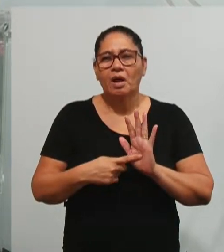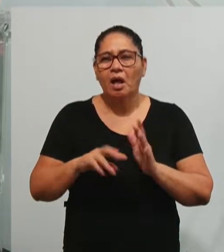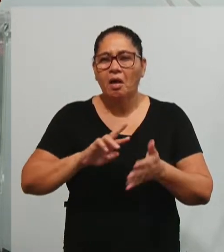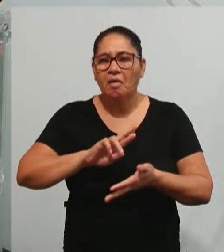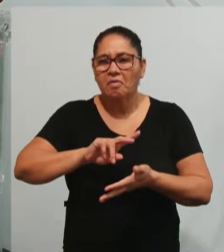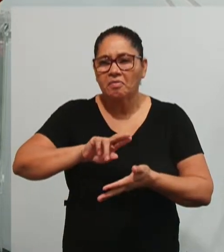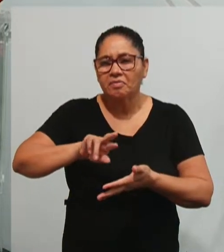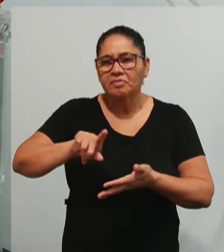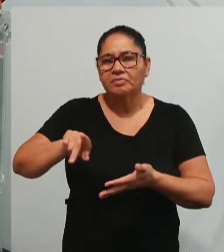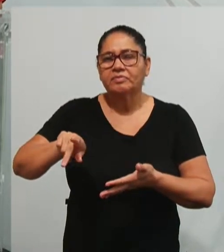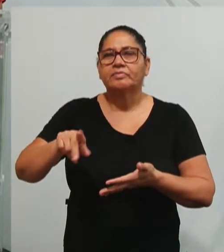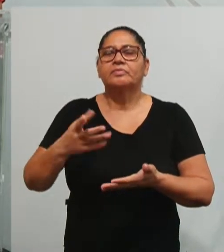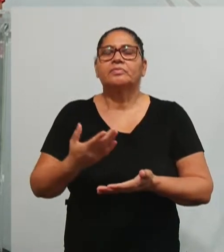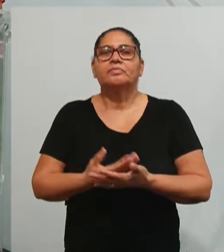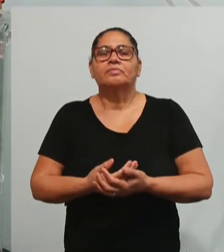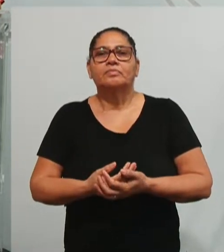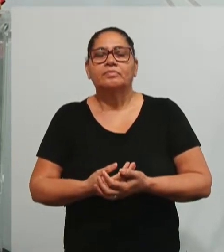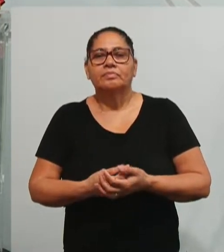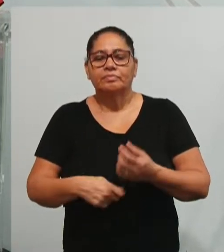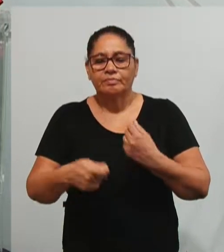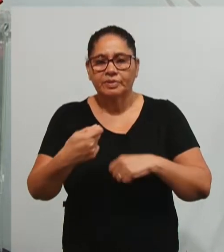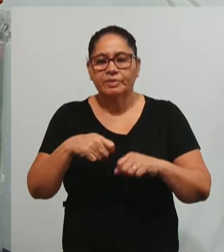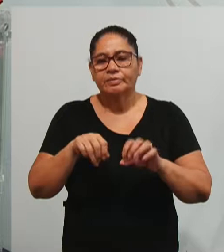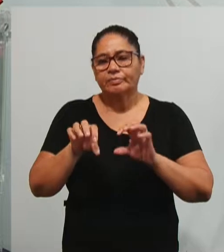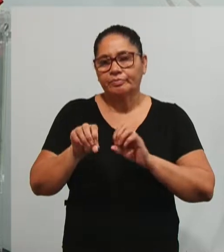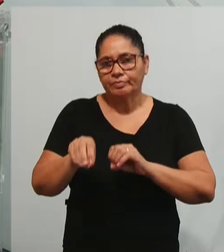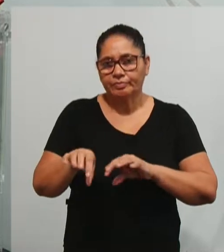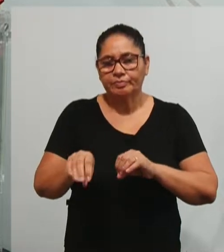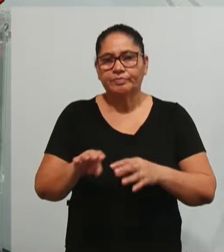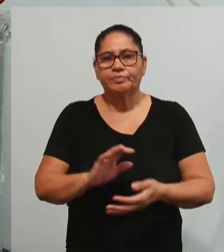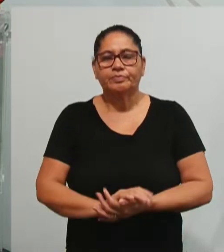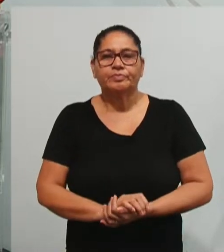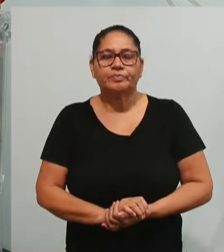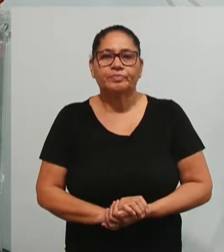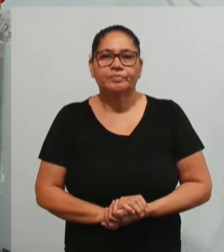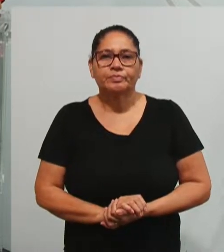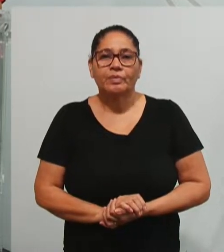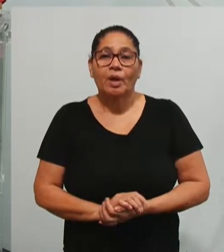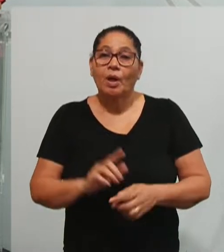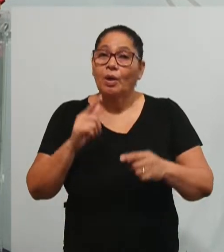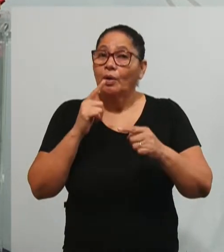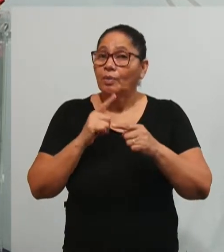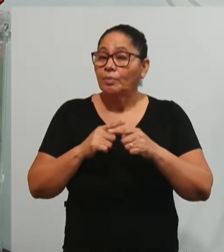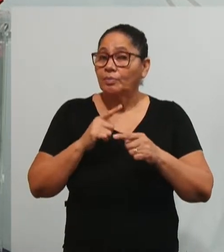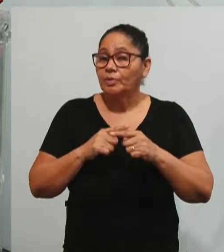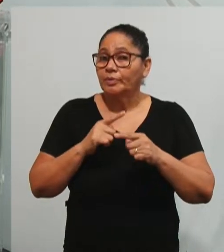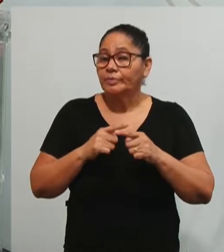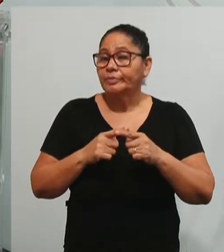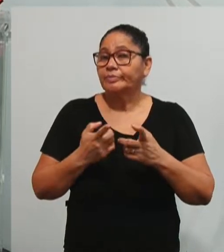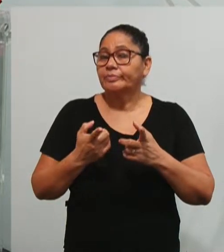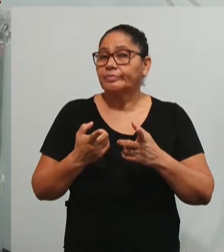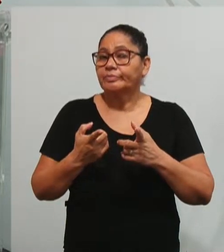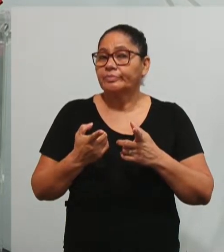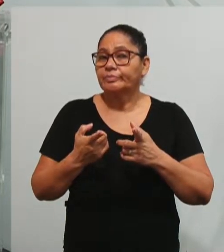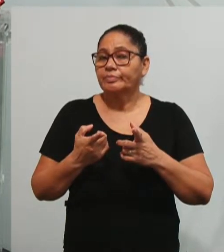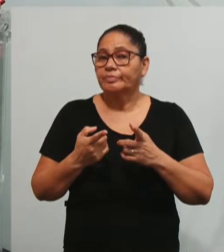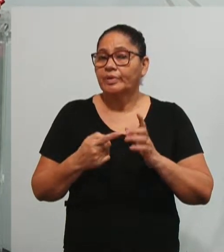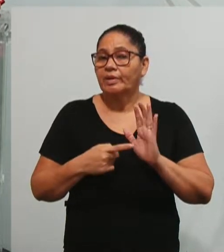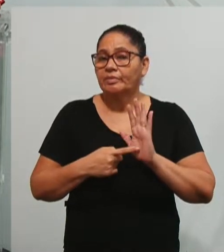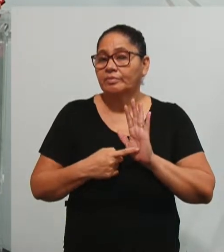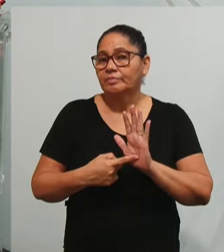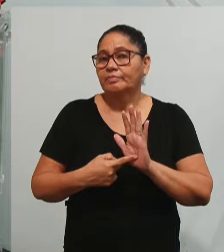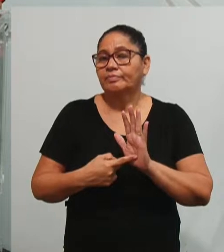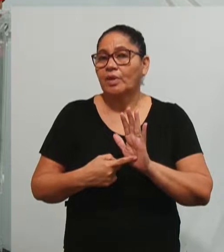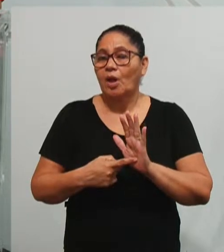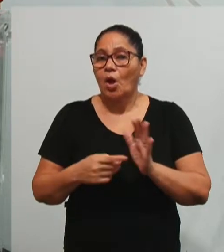contribuições para a gestão da educação. Por que que ela trouxe essas influências? Hoje nós vamos